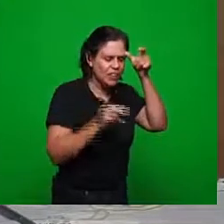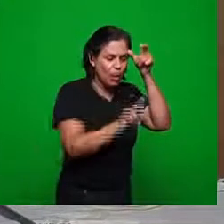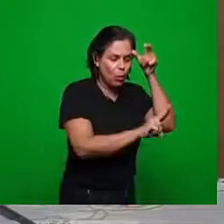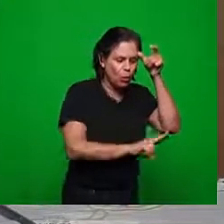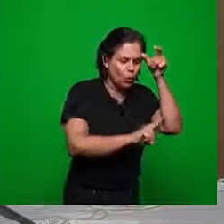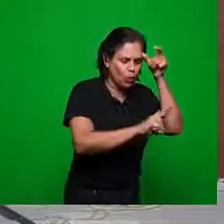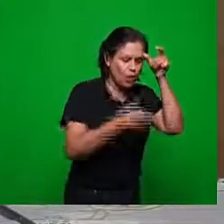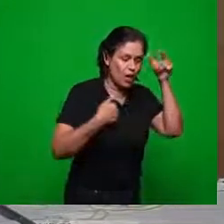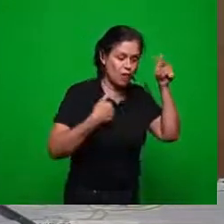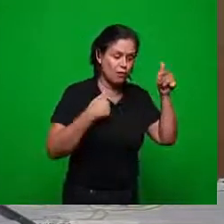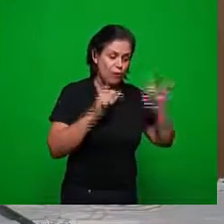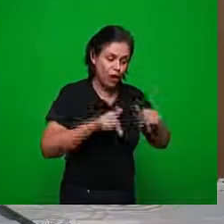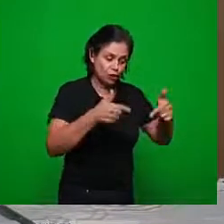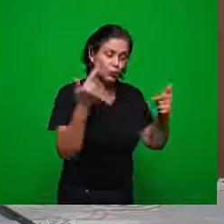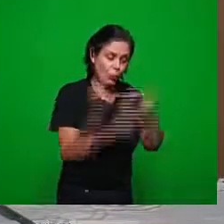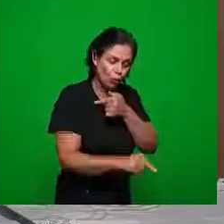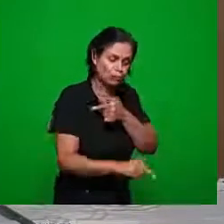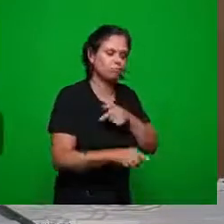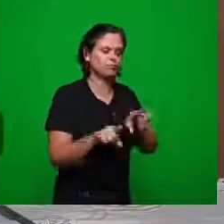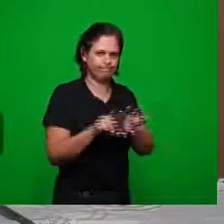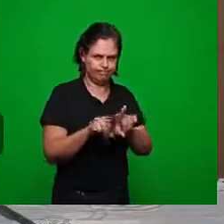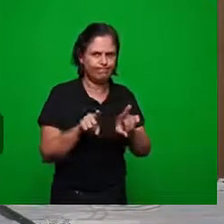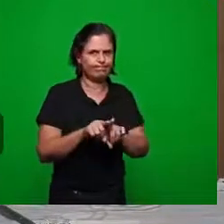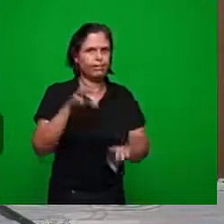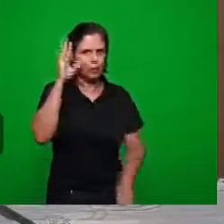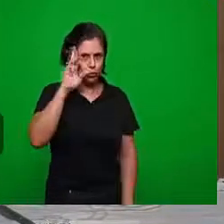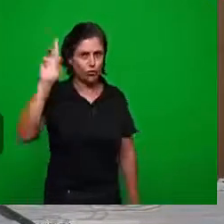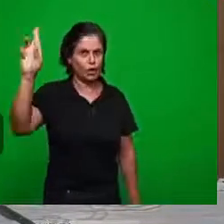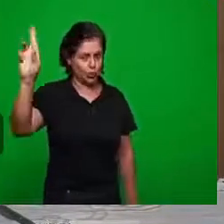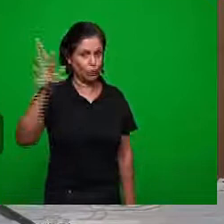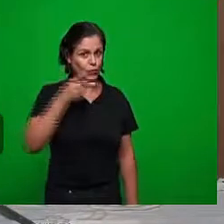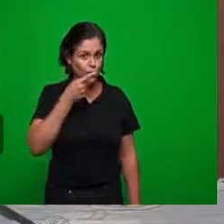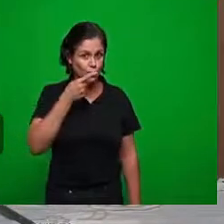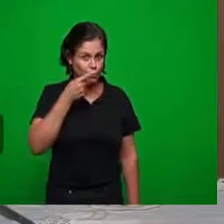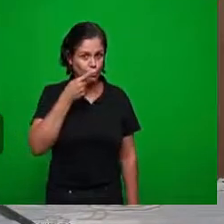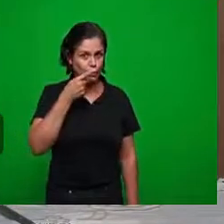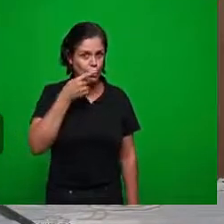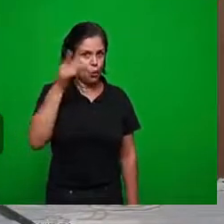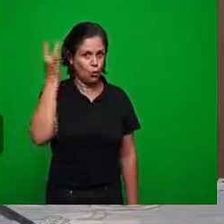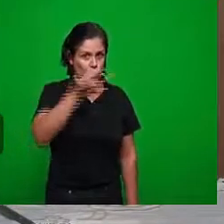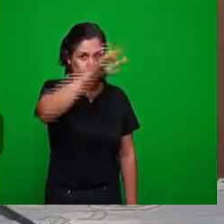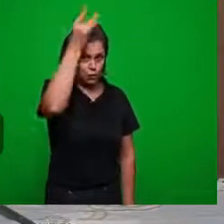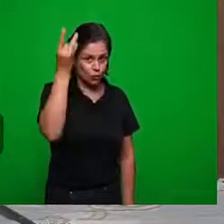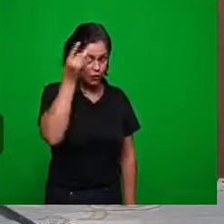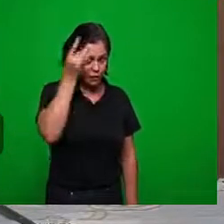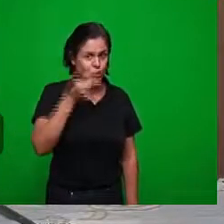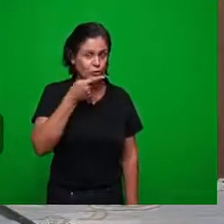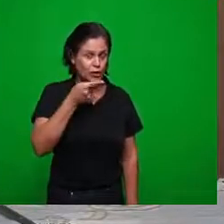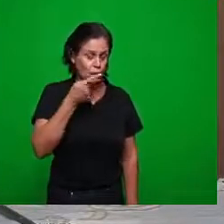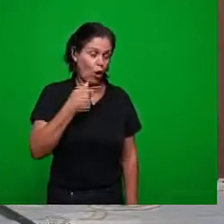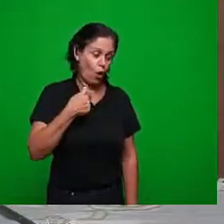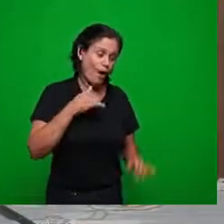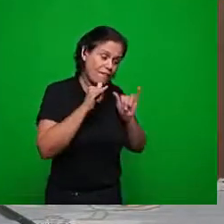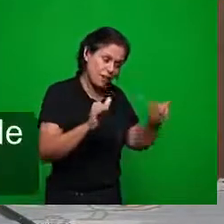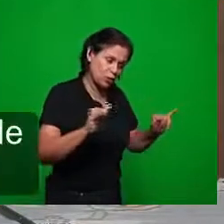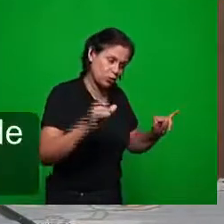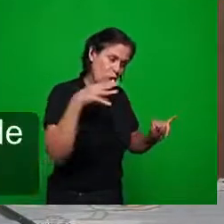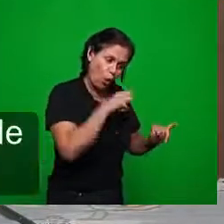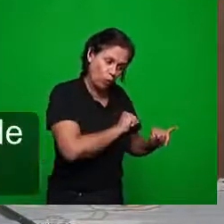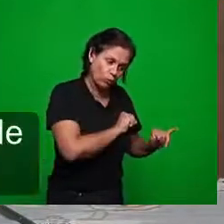o mundo aqui eu vou entrar aqui o espírito santo dizendo avisando logo